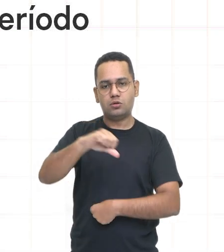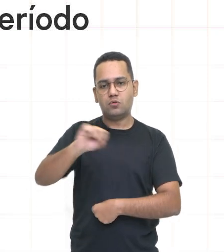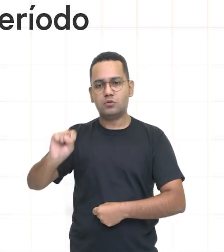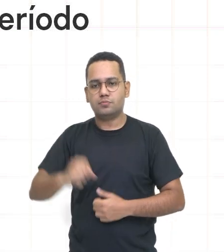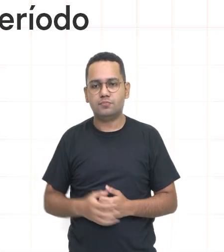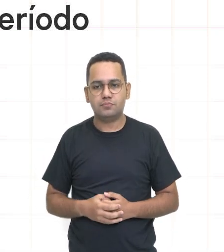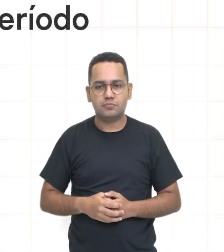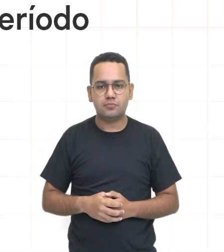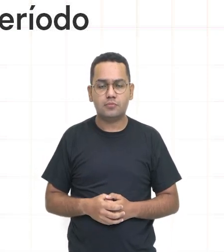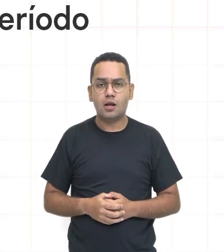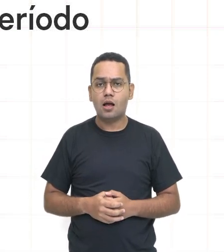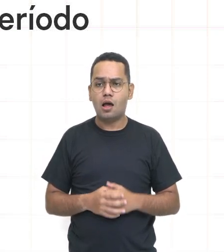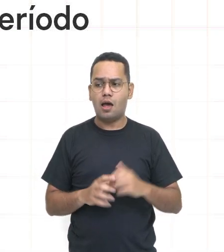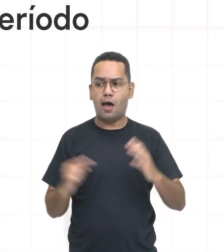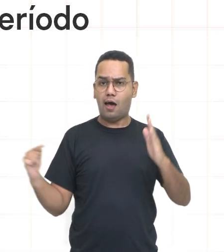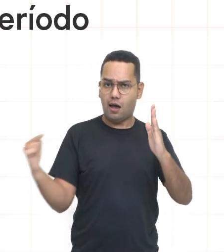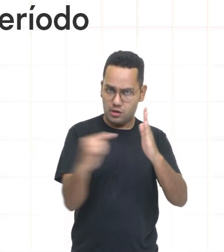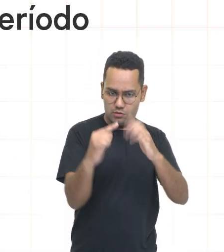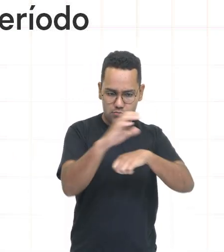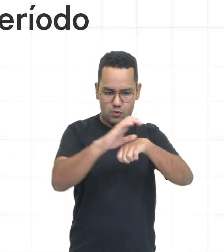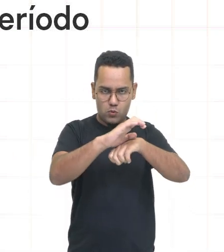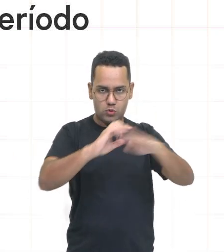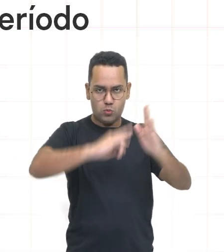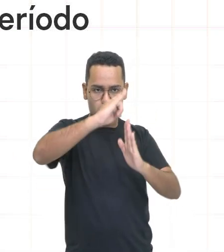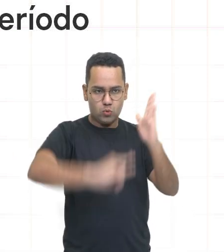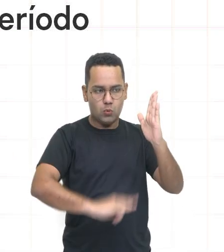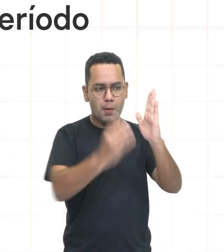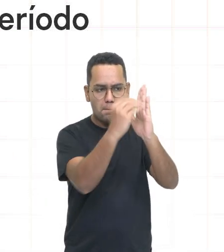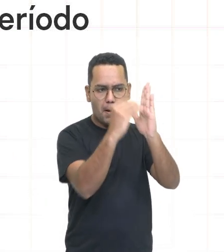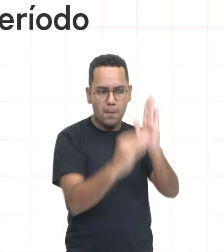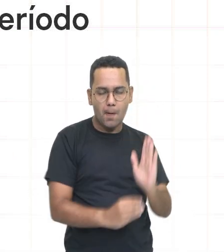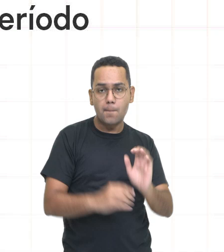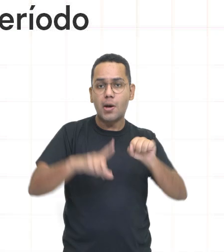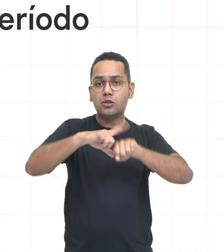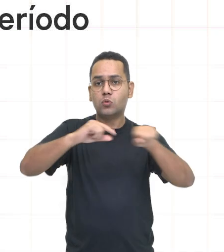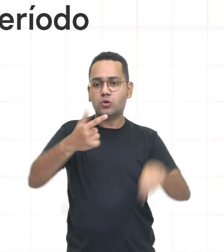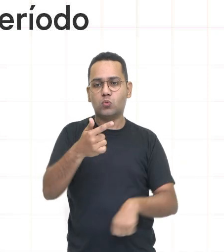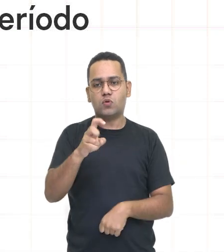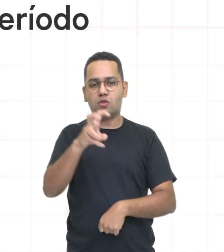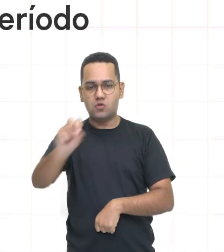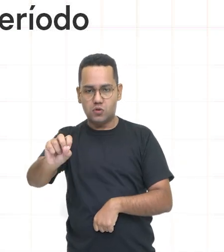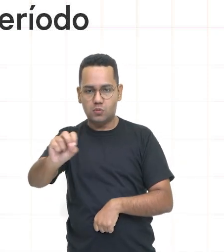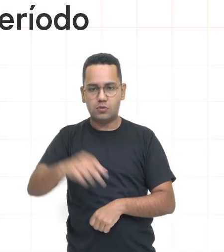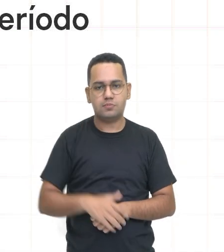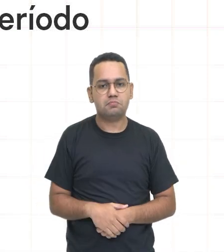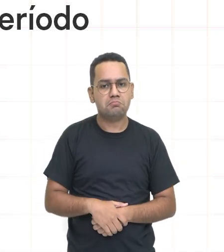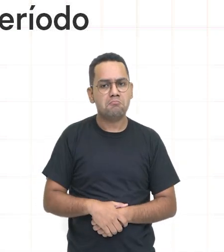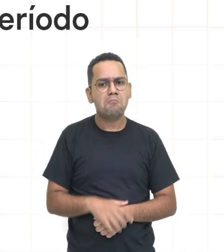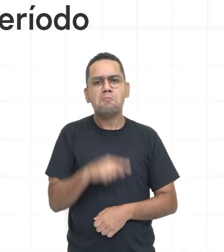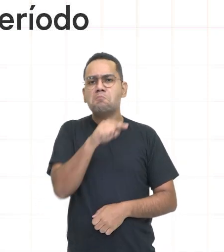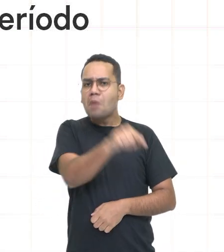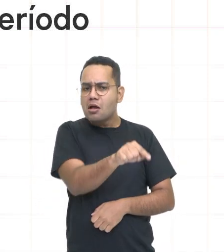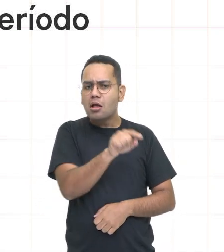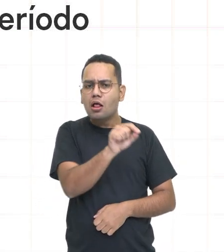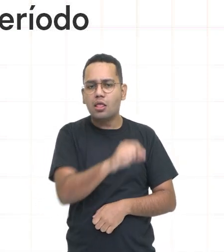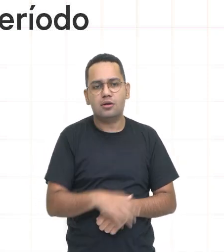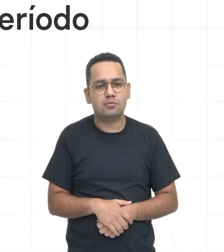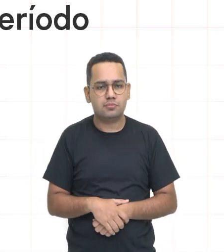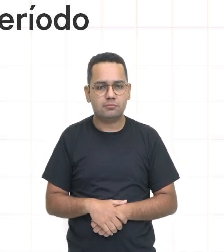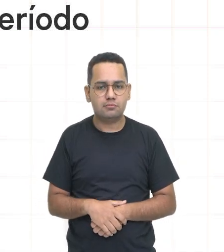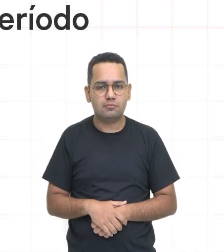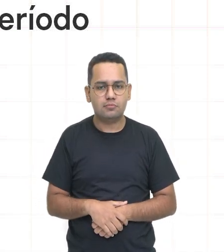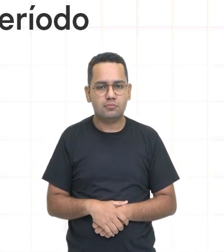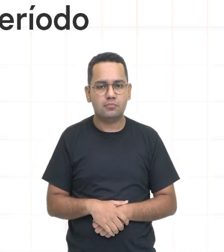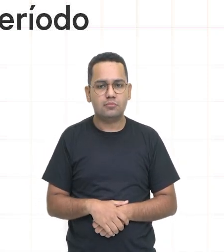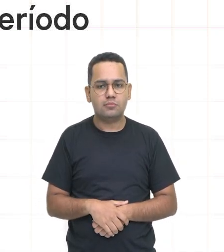Contém 250 artigos e é a maior Constituição elaborada na